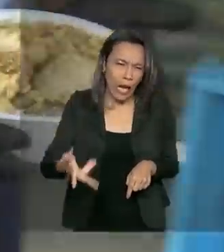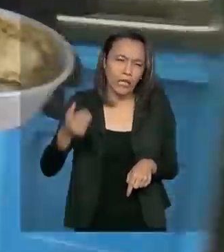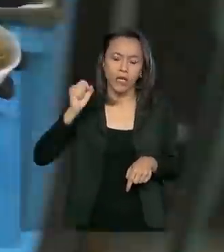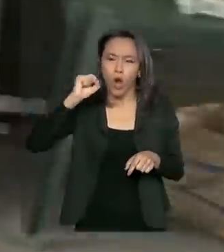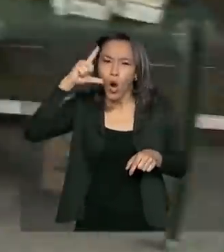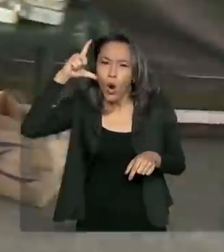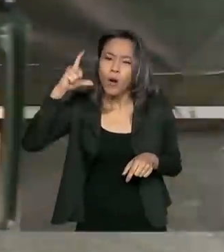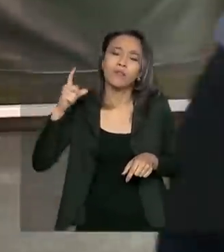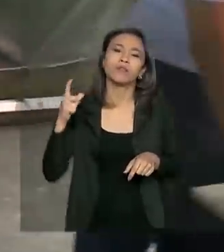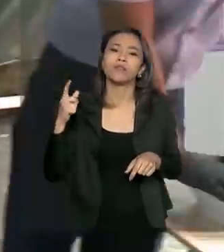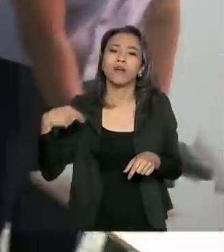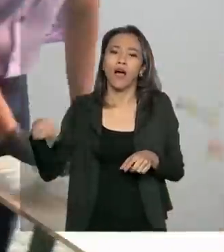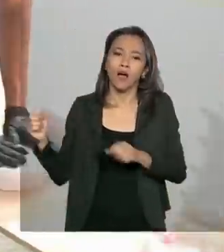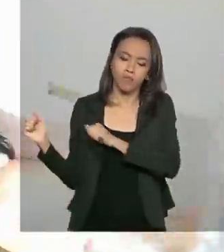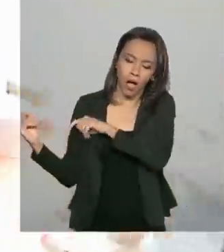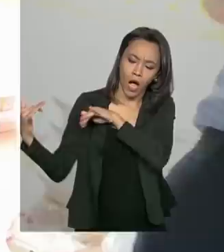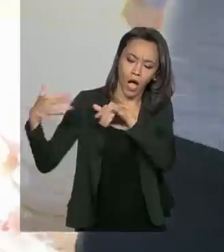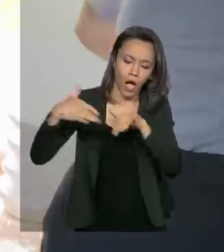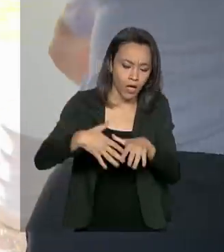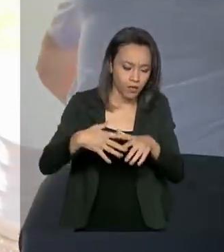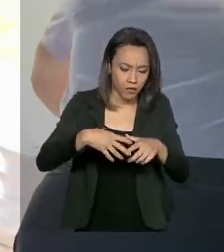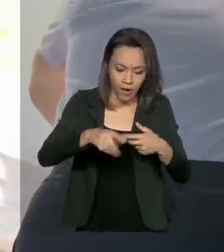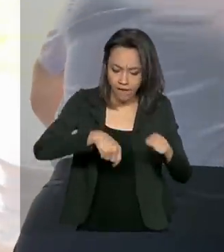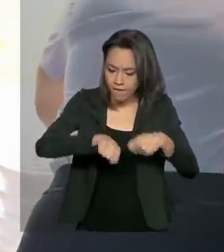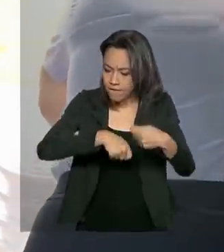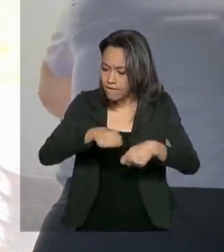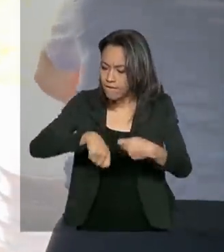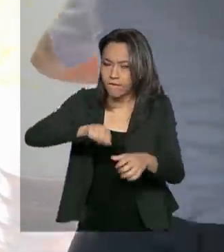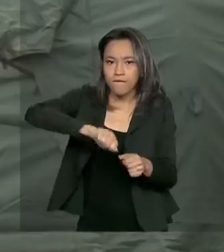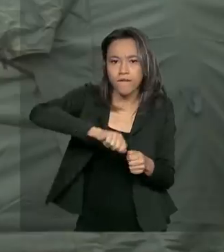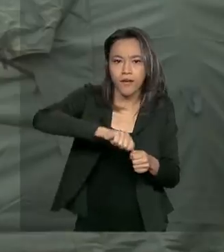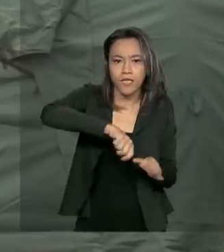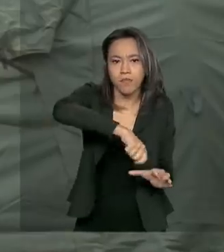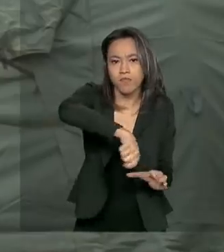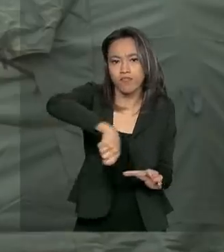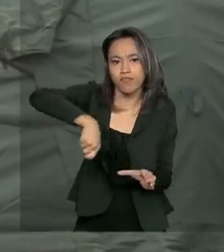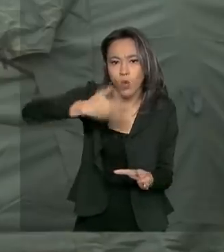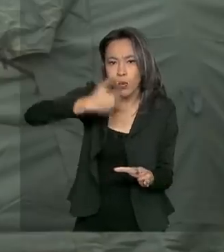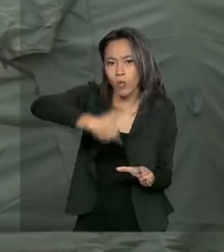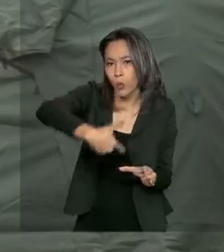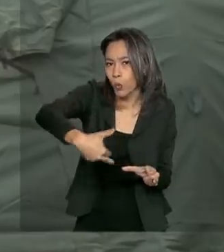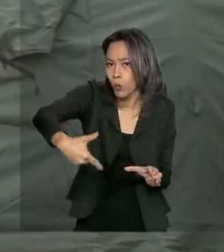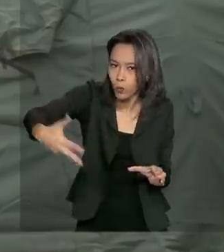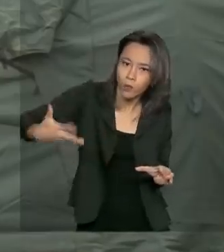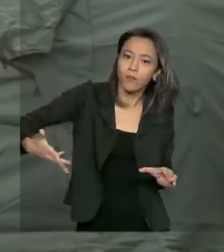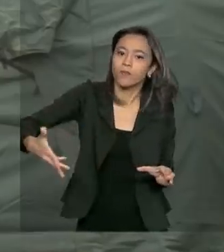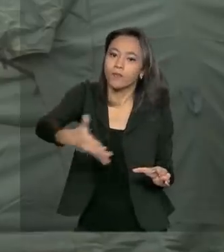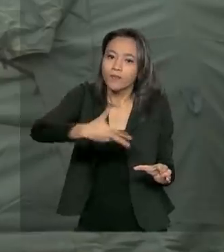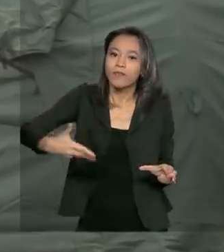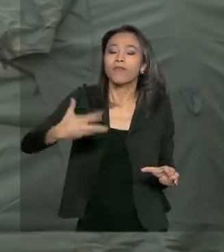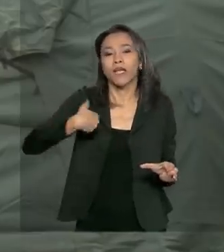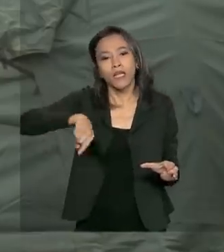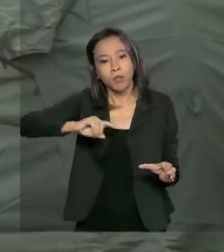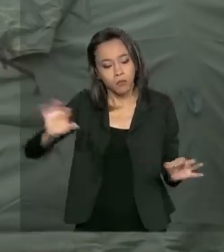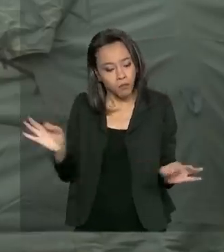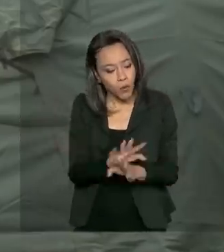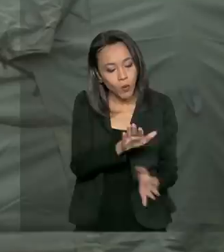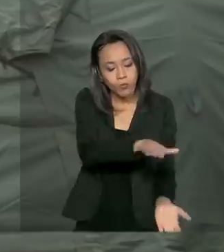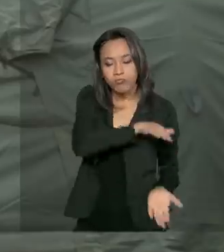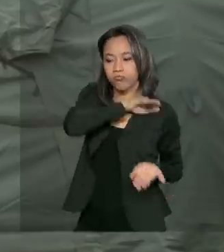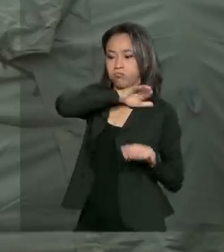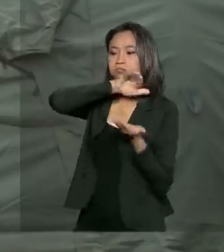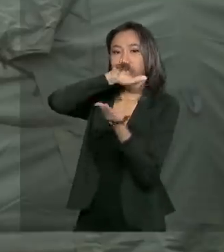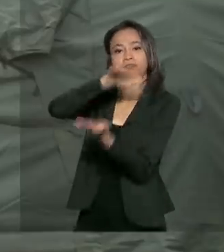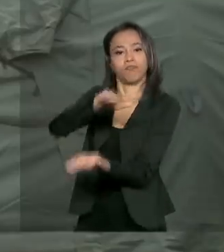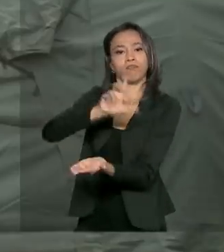a nossa área de produção, ativando os equipamentos para produzir os alimentos, para que a gente saia de lá por volta de